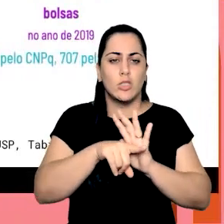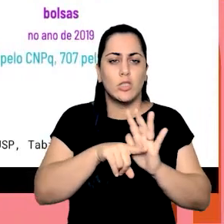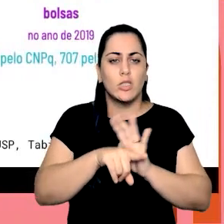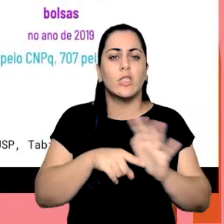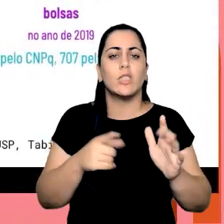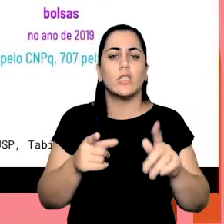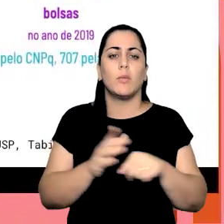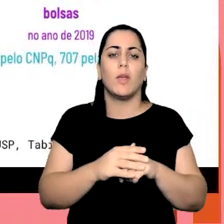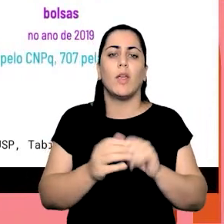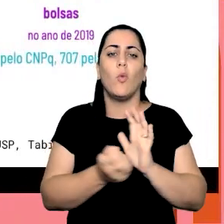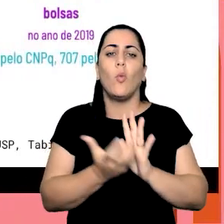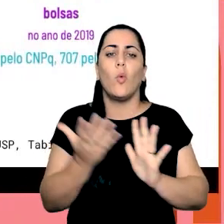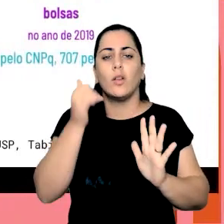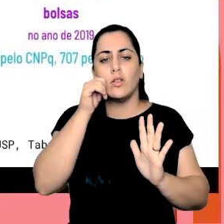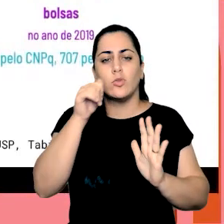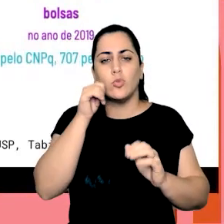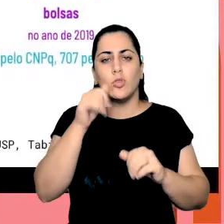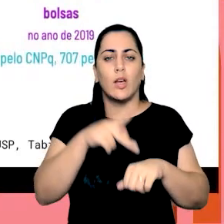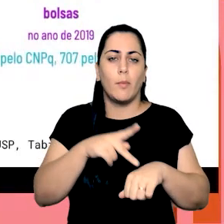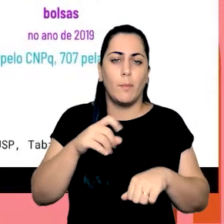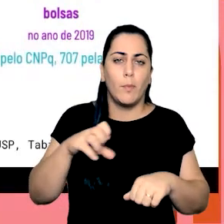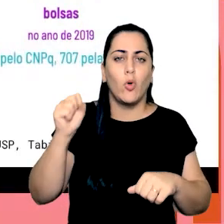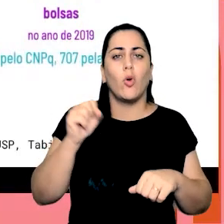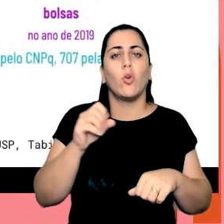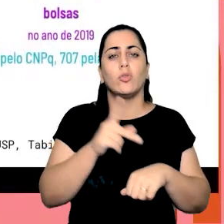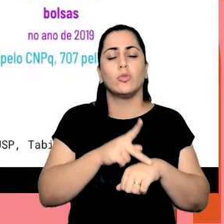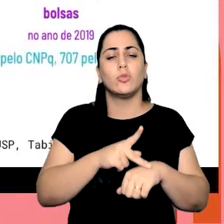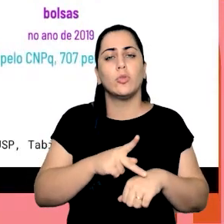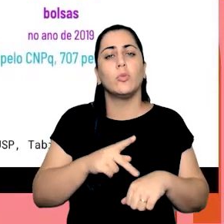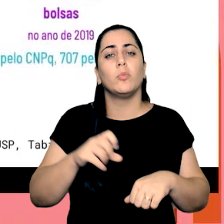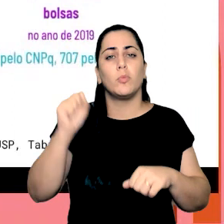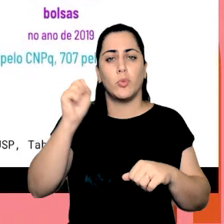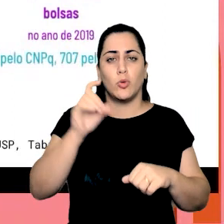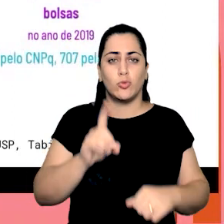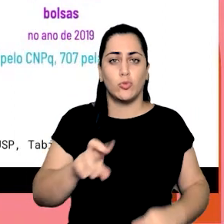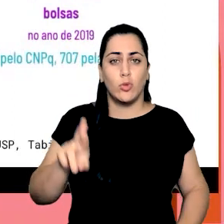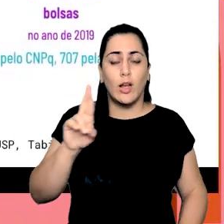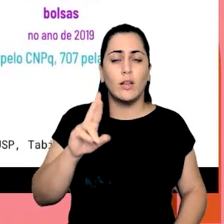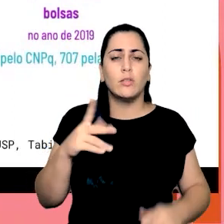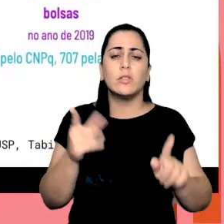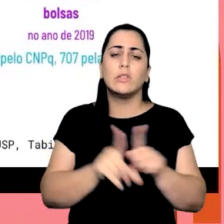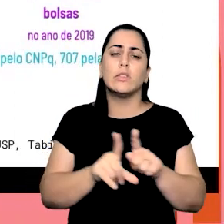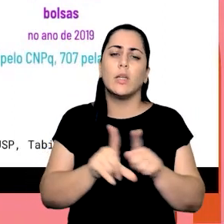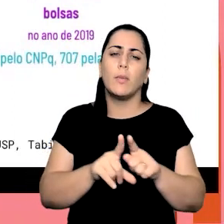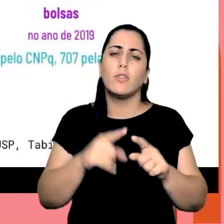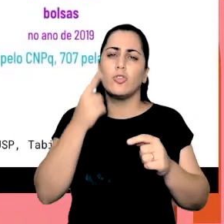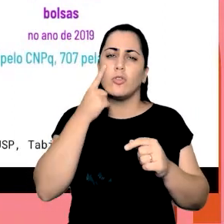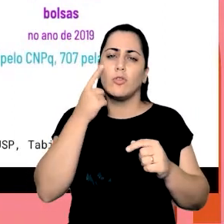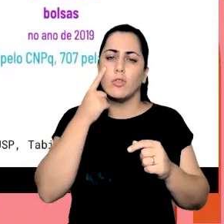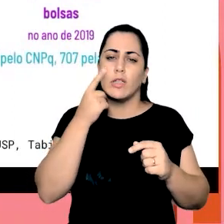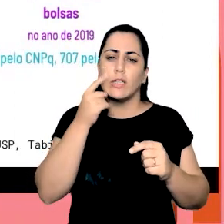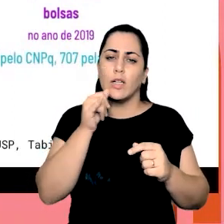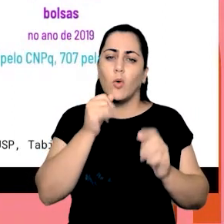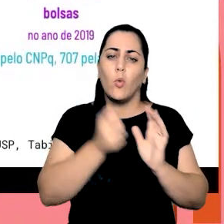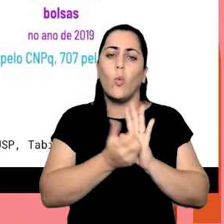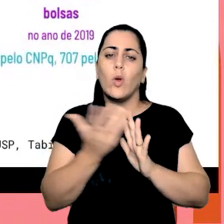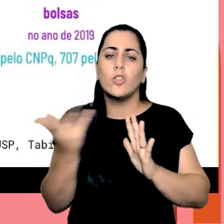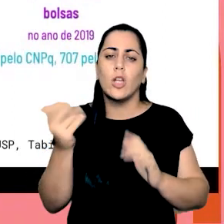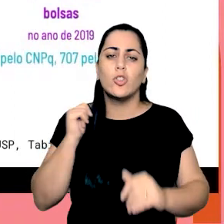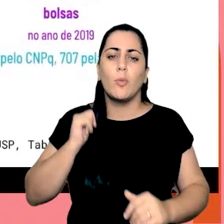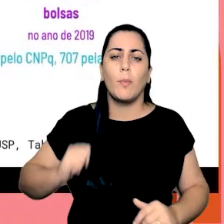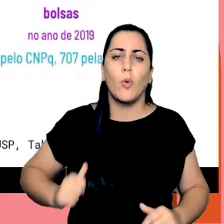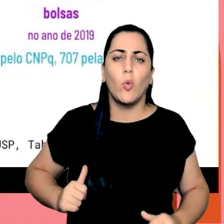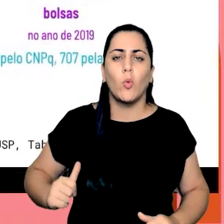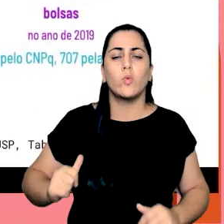liderando a quantidade de mulheres na pós-graduação, no pós-doutorado. E quando a gente vai fazer o recorte para a quantidade de